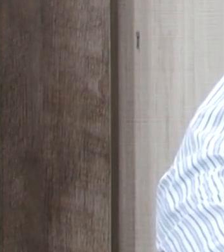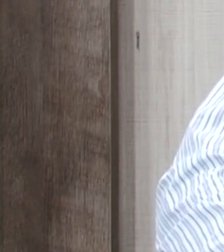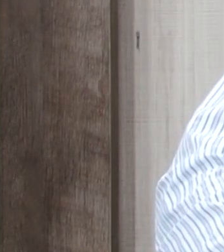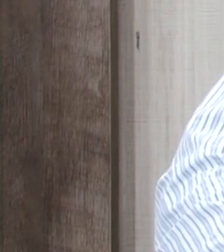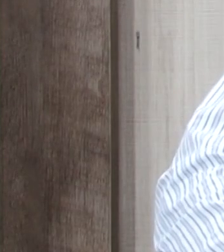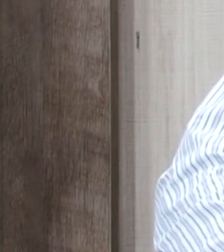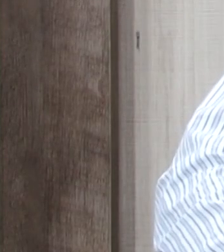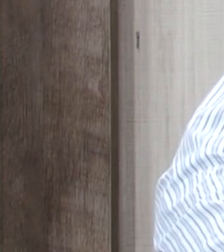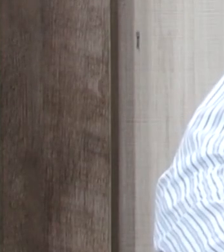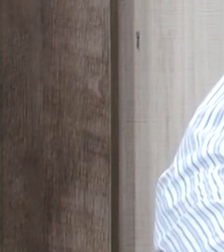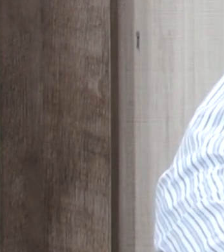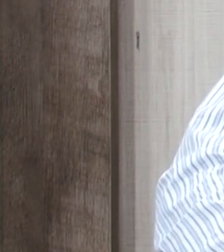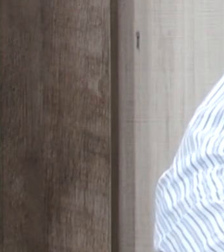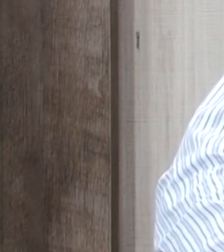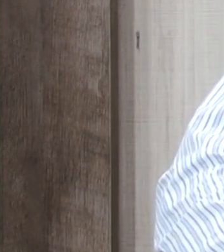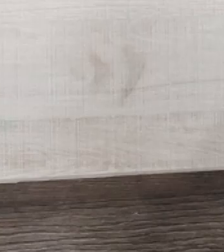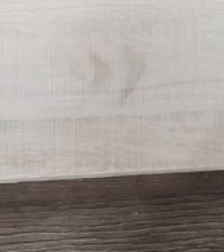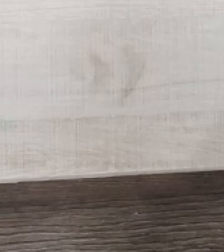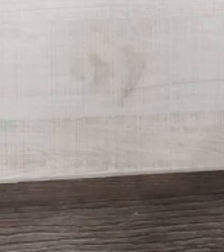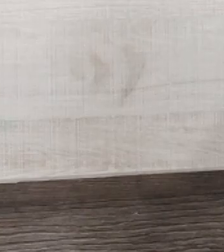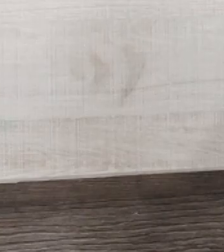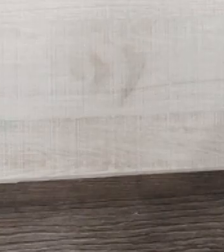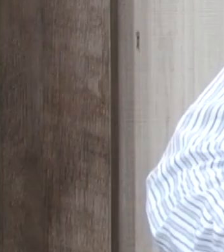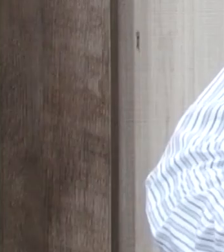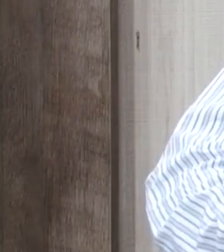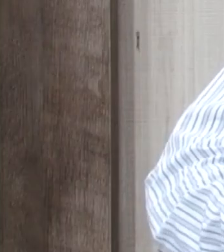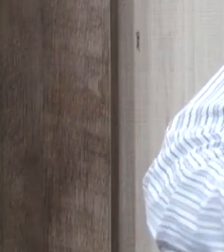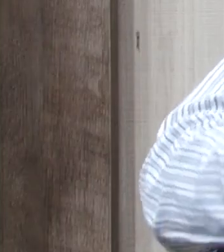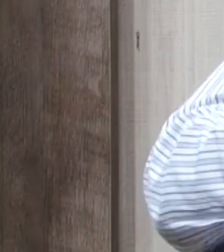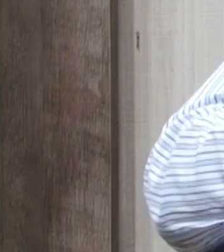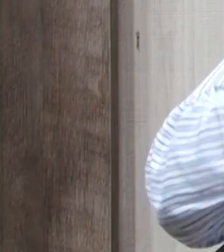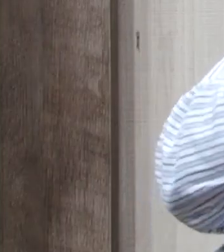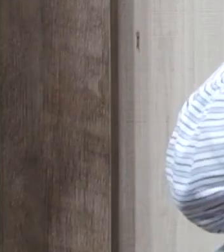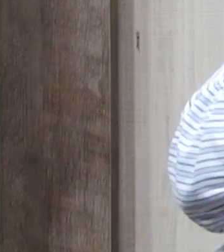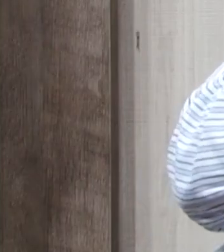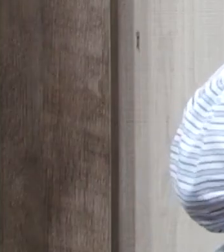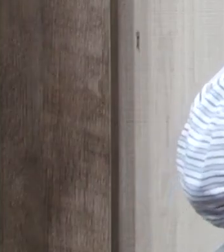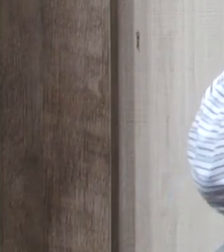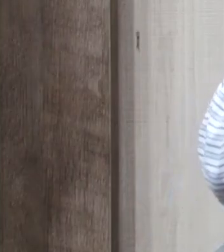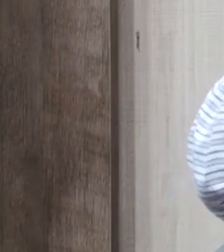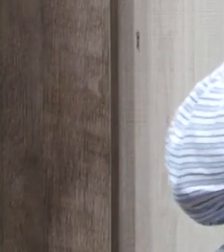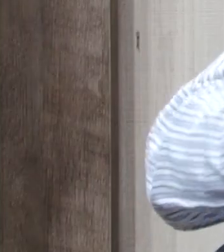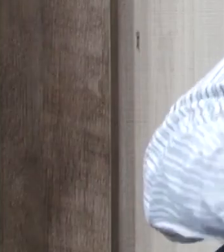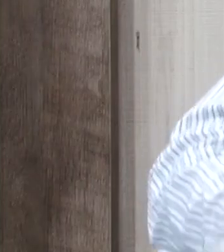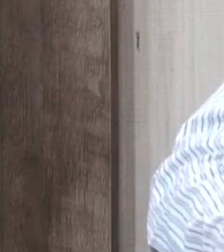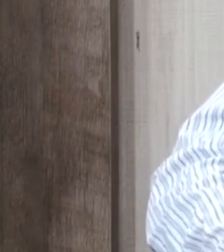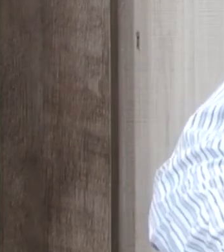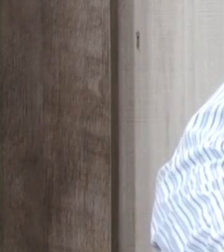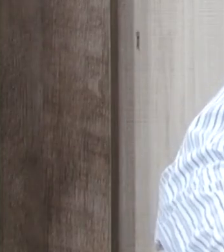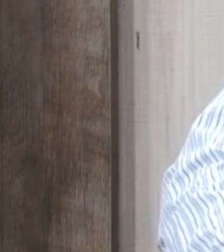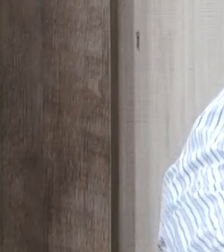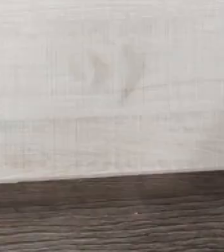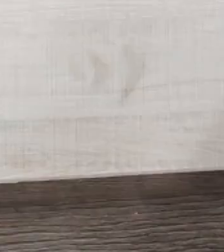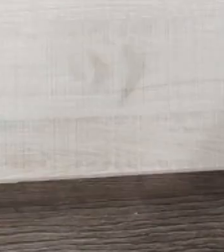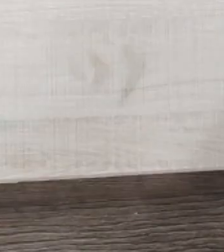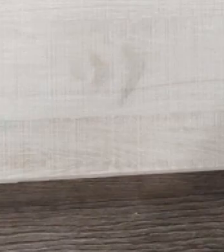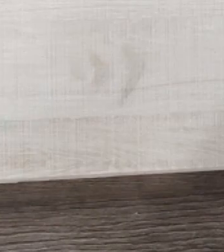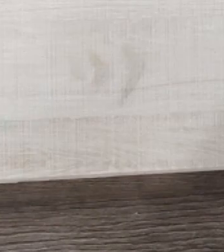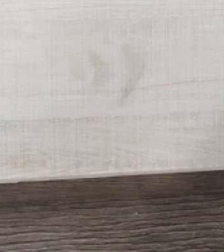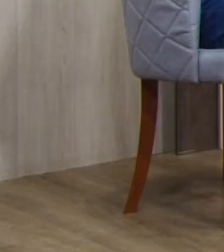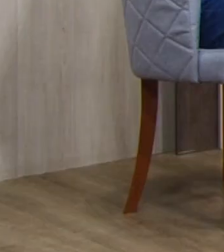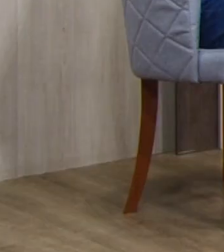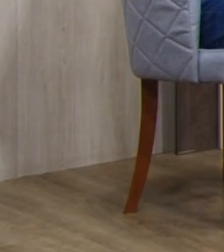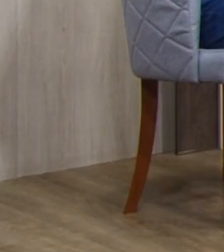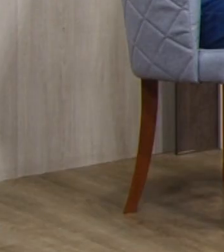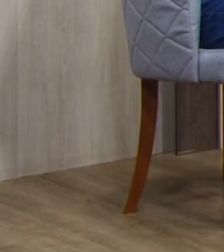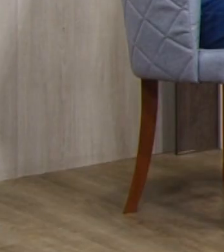fio condutor do livro. Não. Não necessariamente um fio condutor, mas uma presença mais frequente. É, presença. É, é.